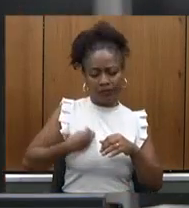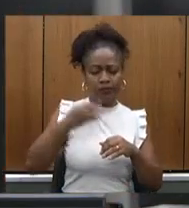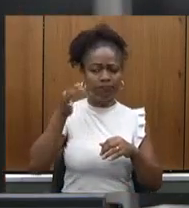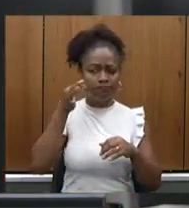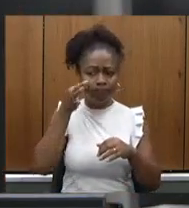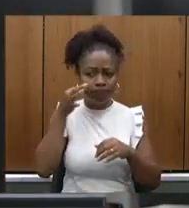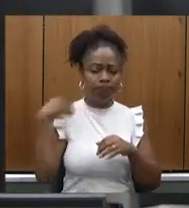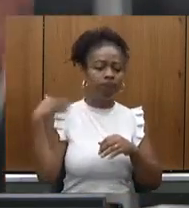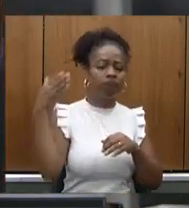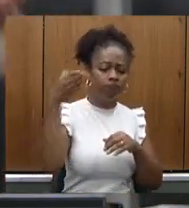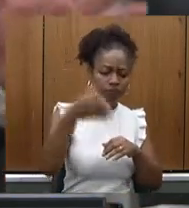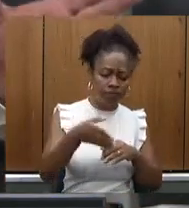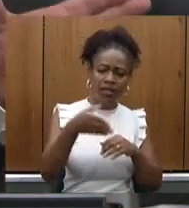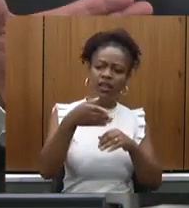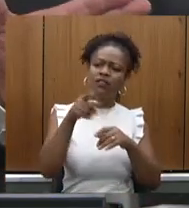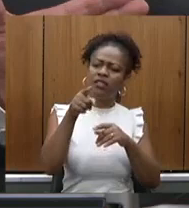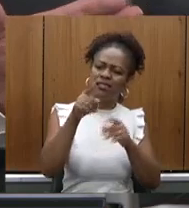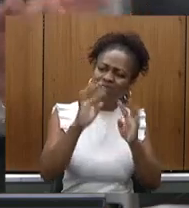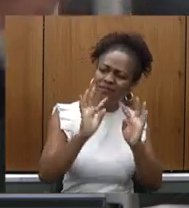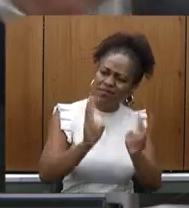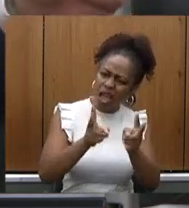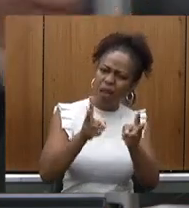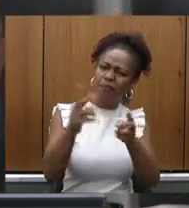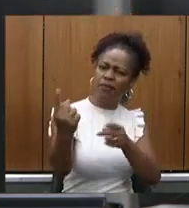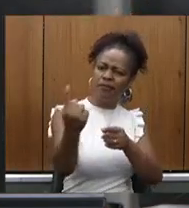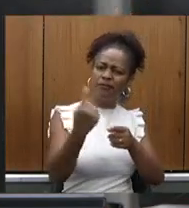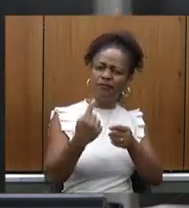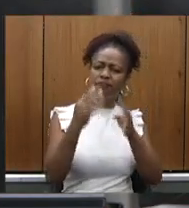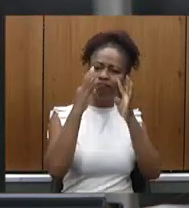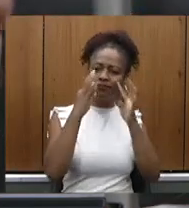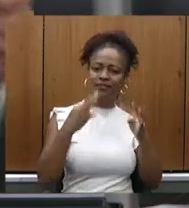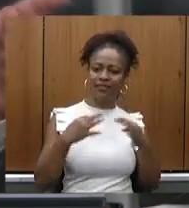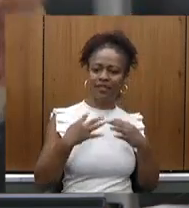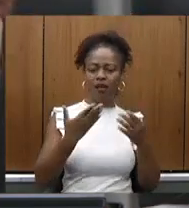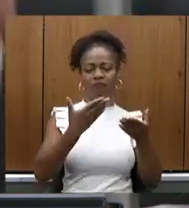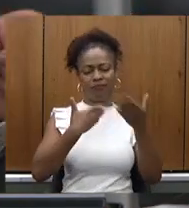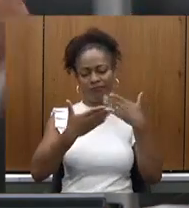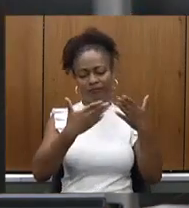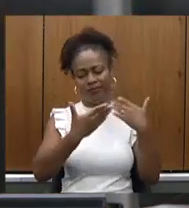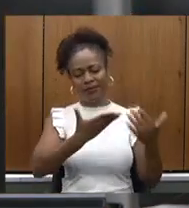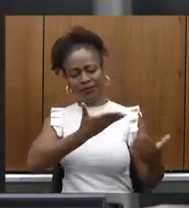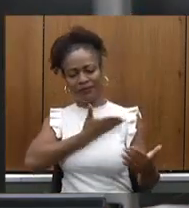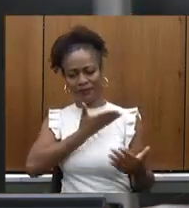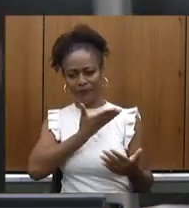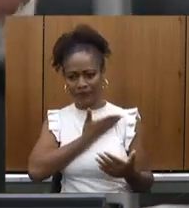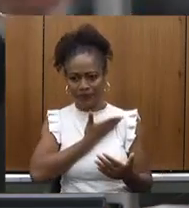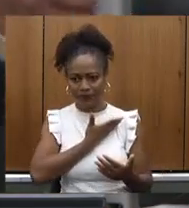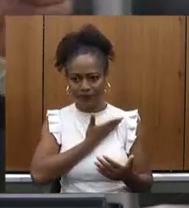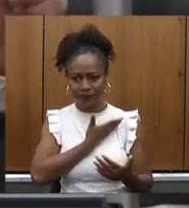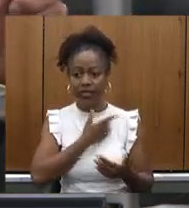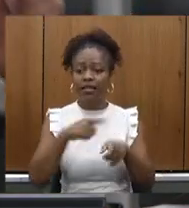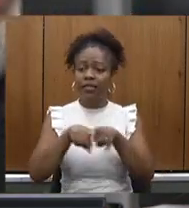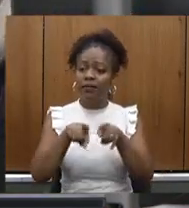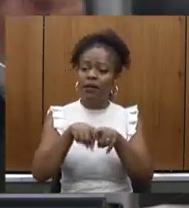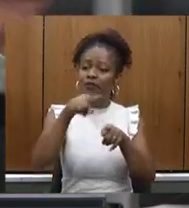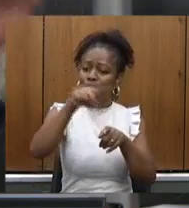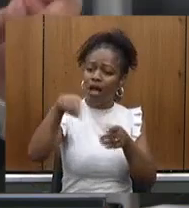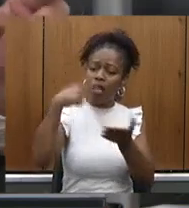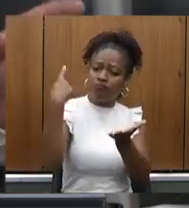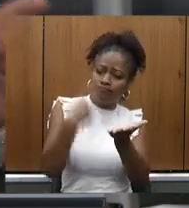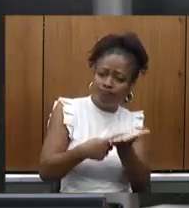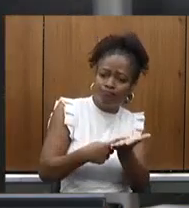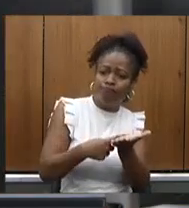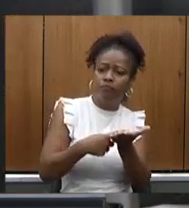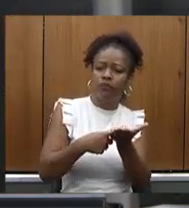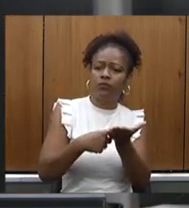pude receber a sua palavra amiga e correta vossa excelência todos os compromissos que fez cumpriu honrou os